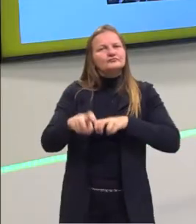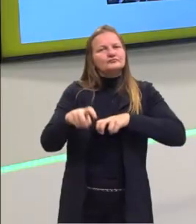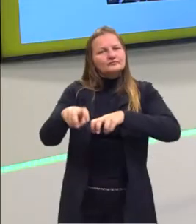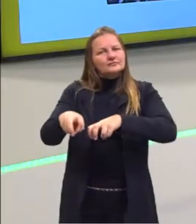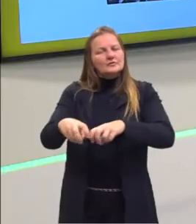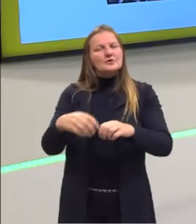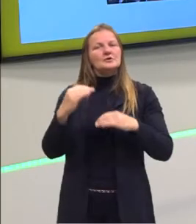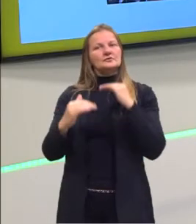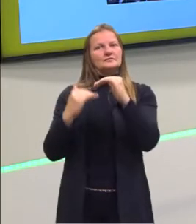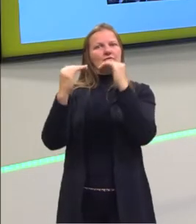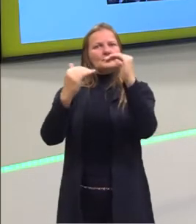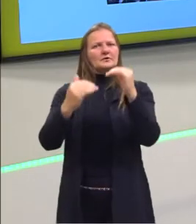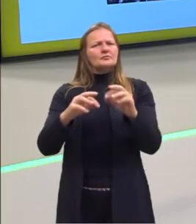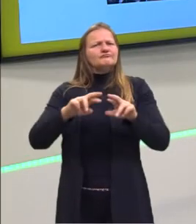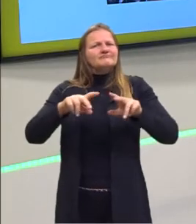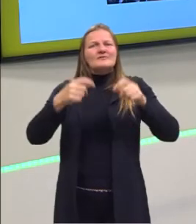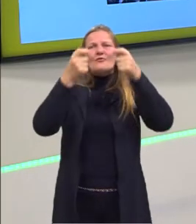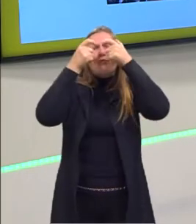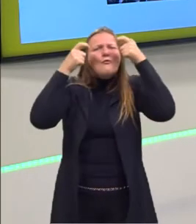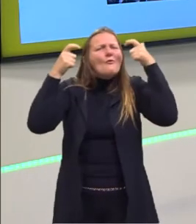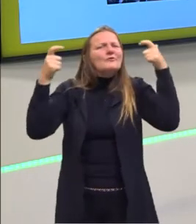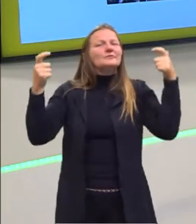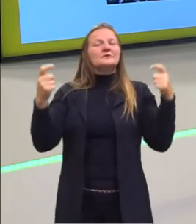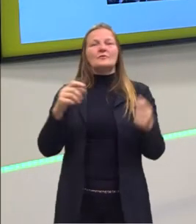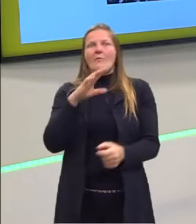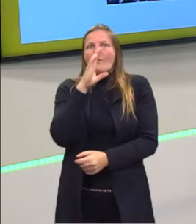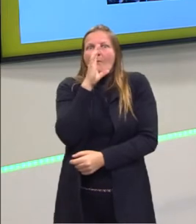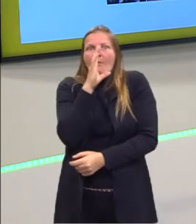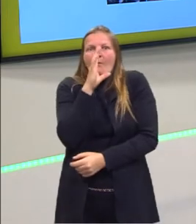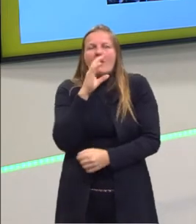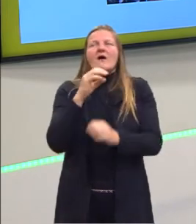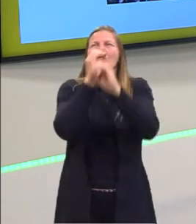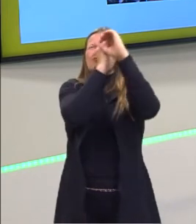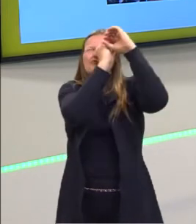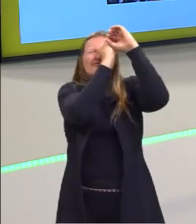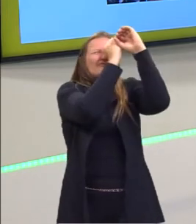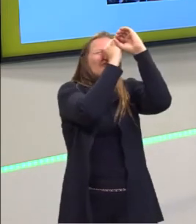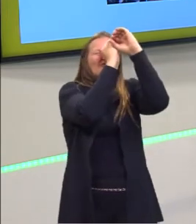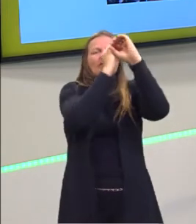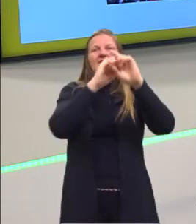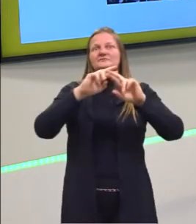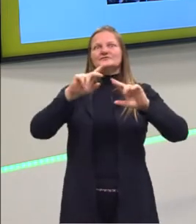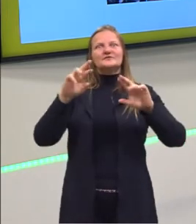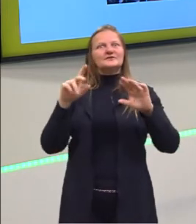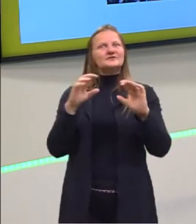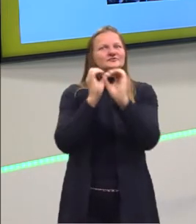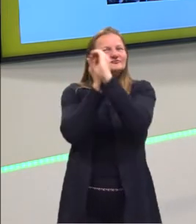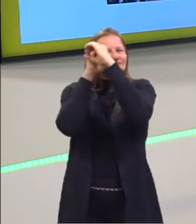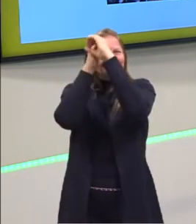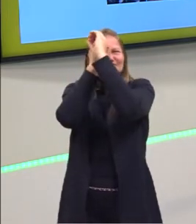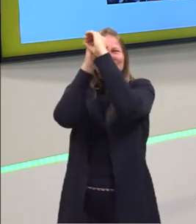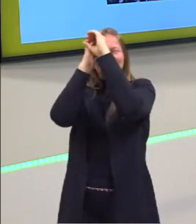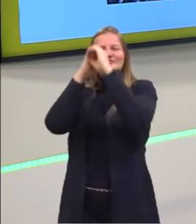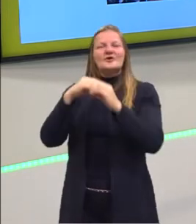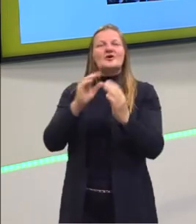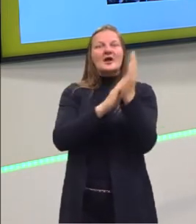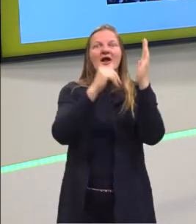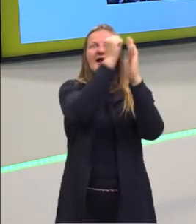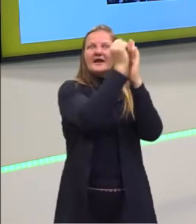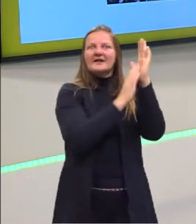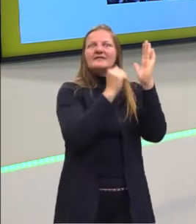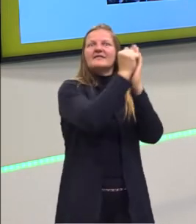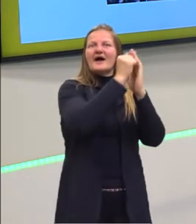desenvolveram grandes conhecimentos sobre astronomia, a gente já ouviu falar sobre o calendário azteca, o